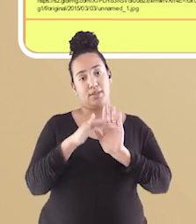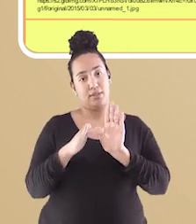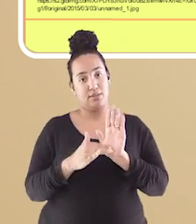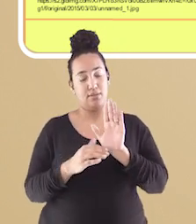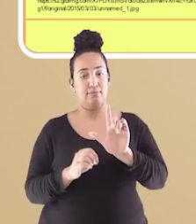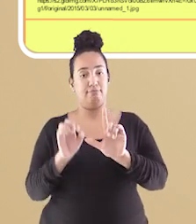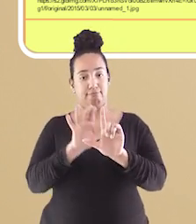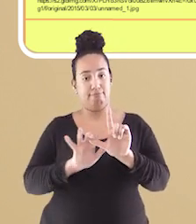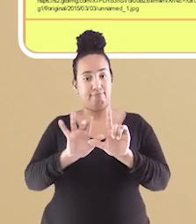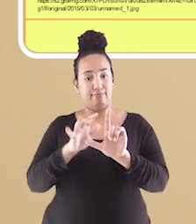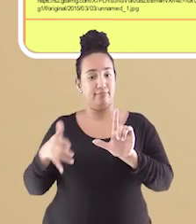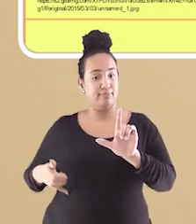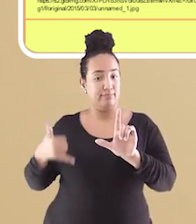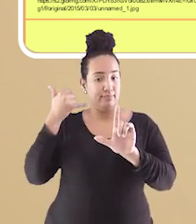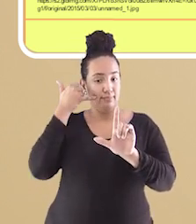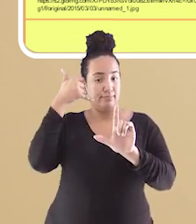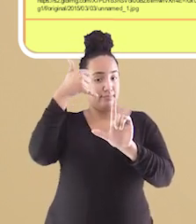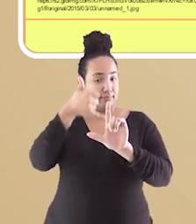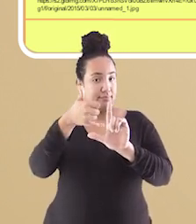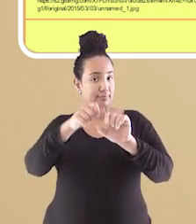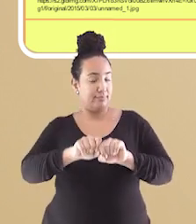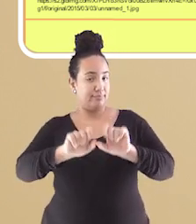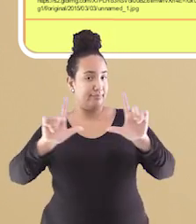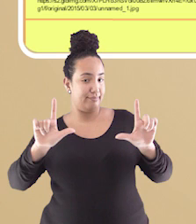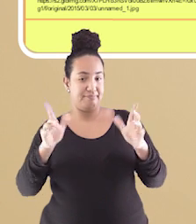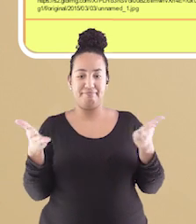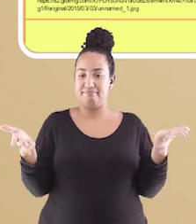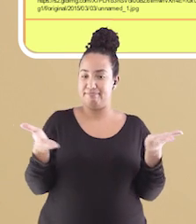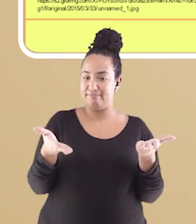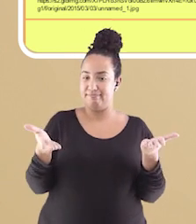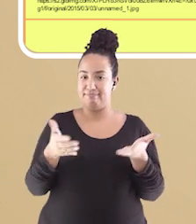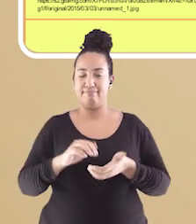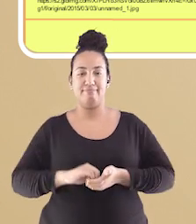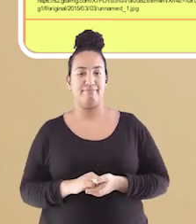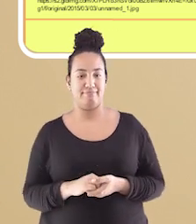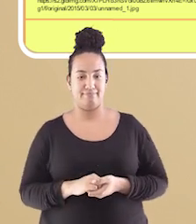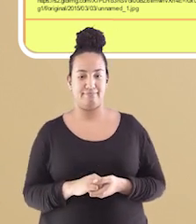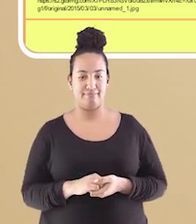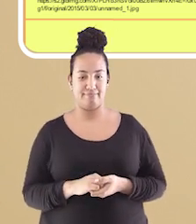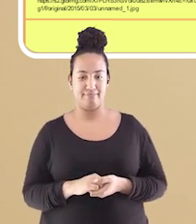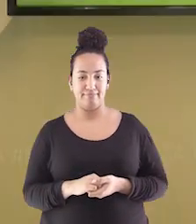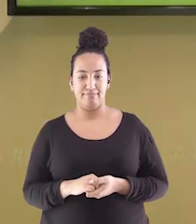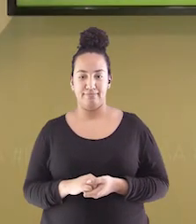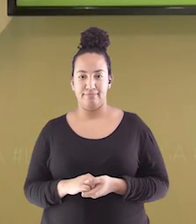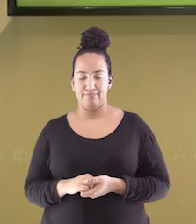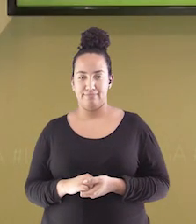sua presença apontando a câmera do seu celular para o QR Code que aparece em sua tela.